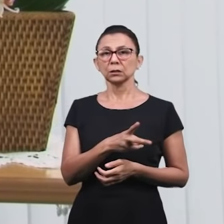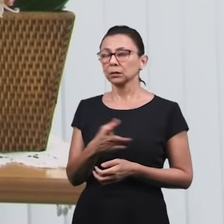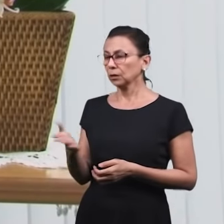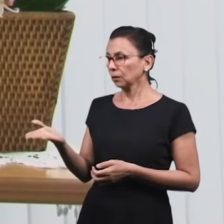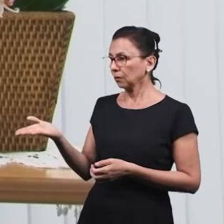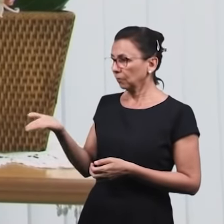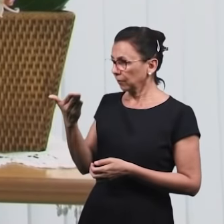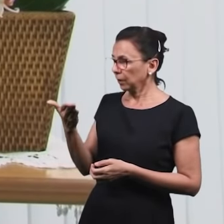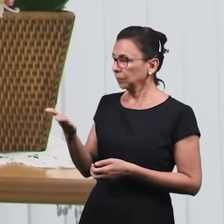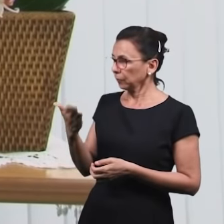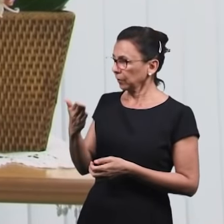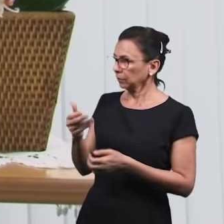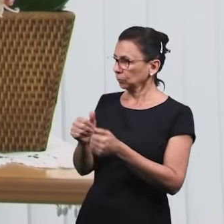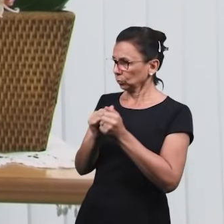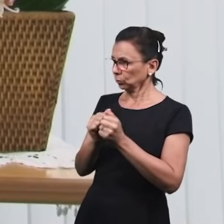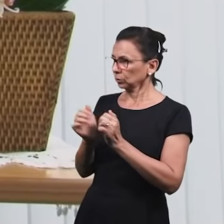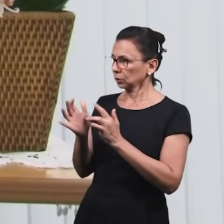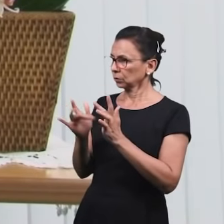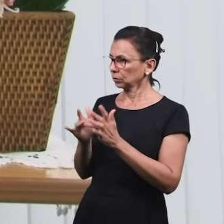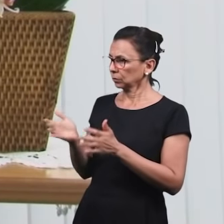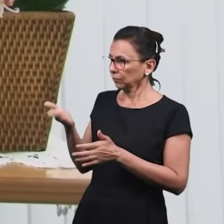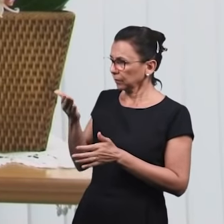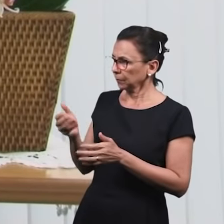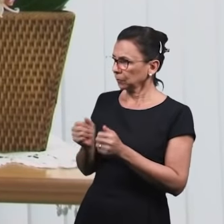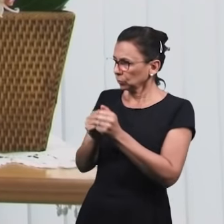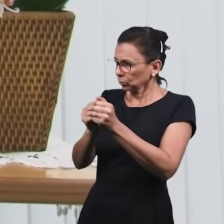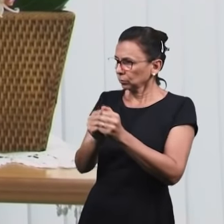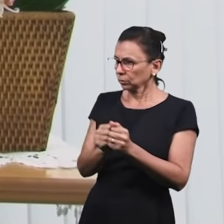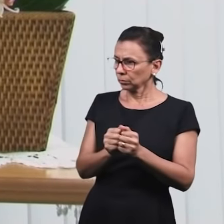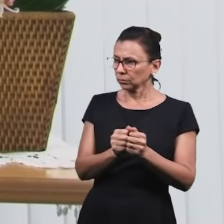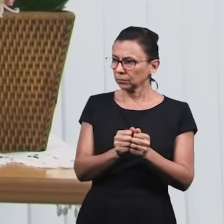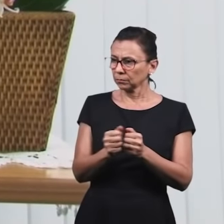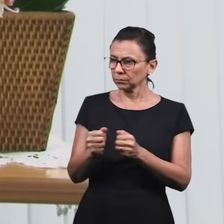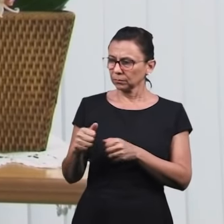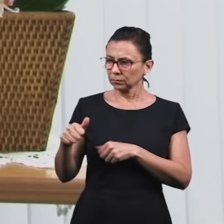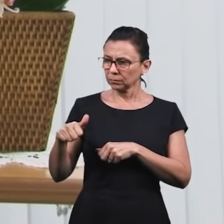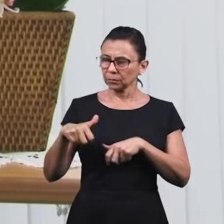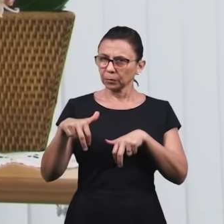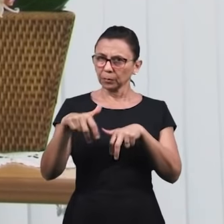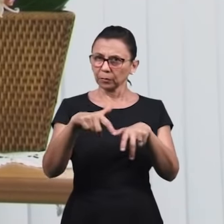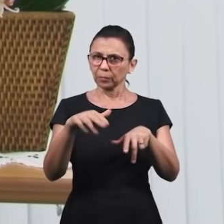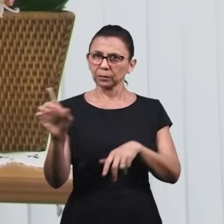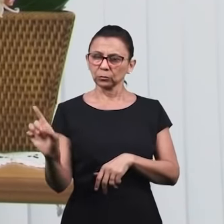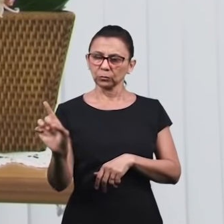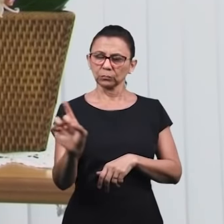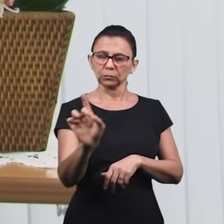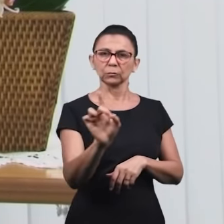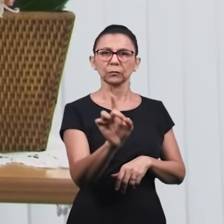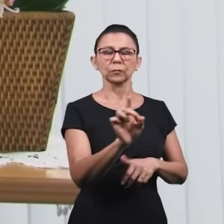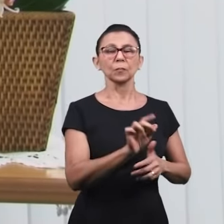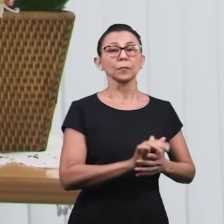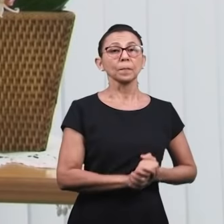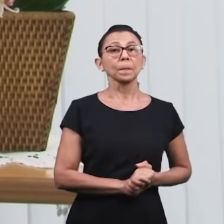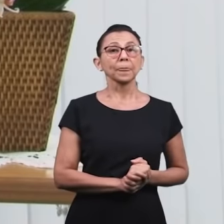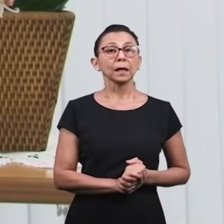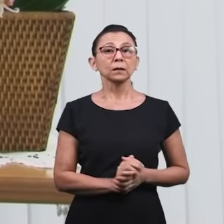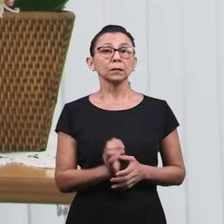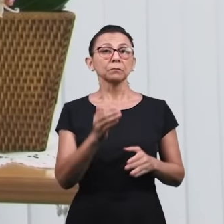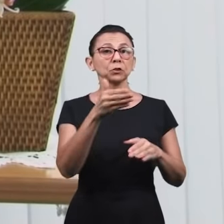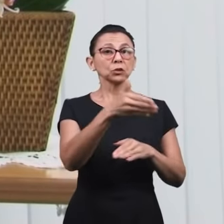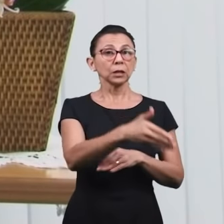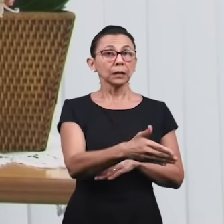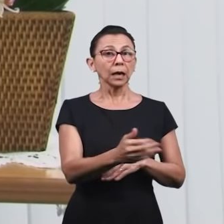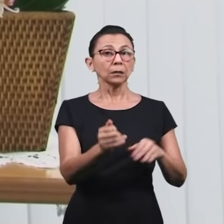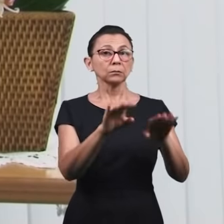fala, no verso 30, que quando estavam com eles à mesa, ele toma o pão e parte, no partir do pão,